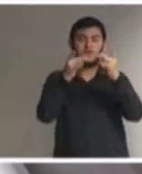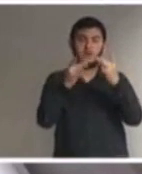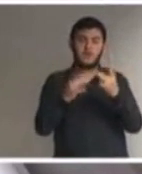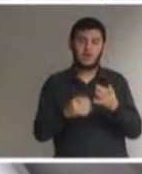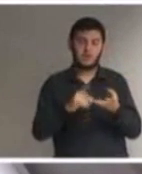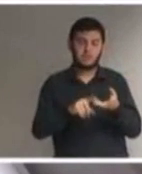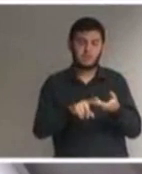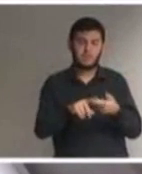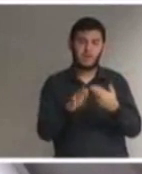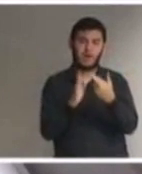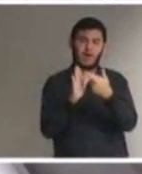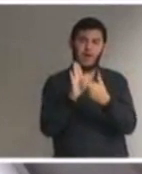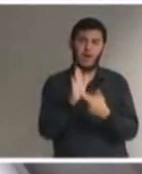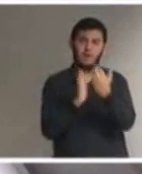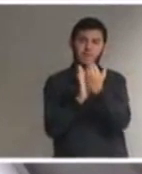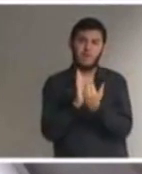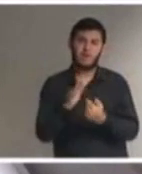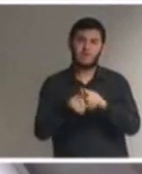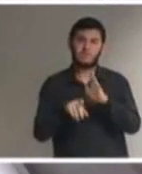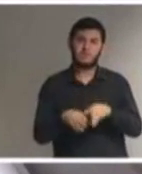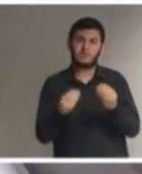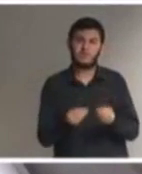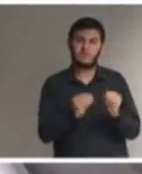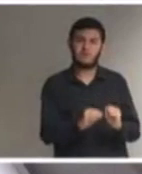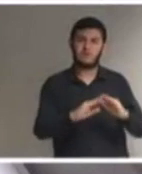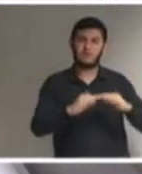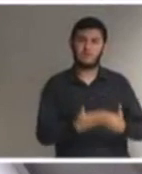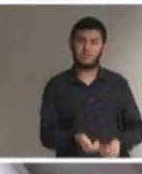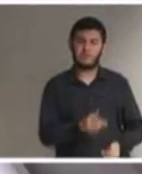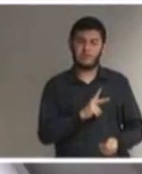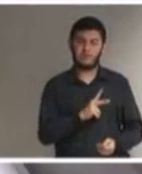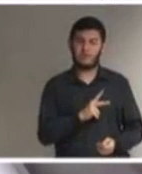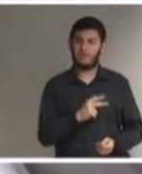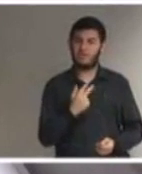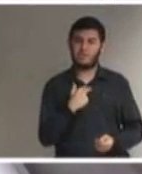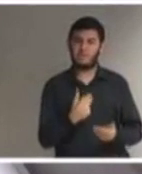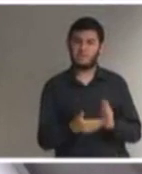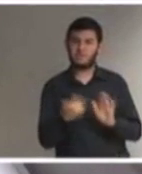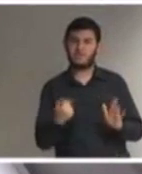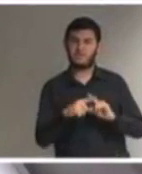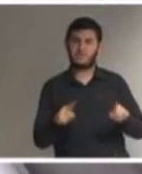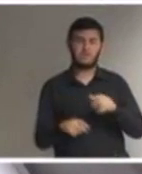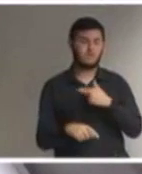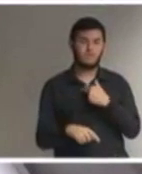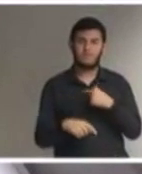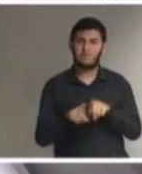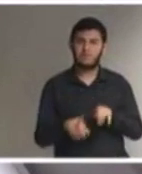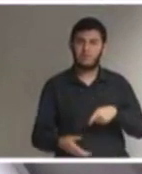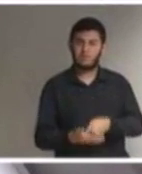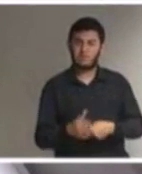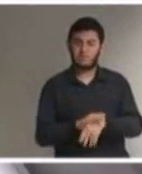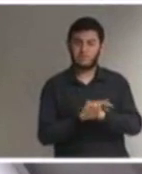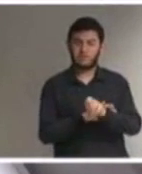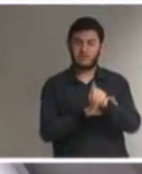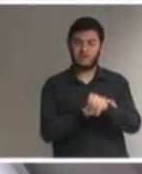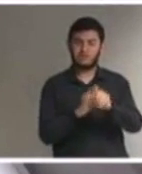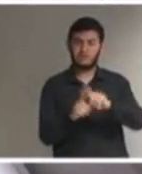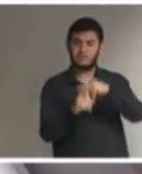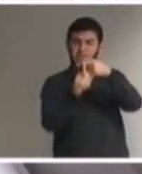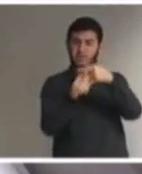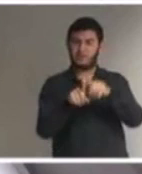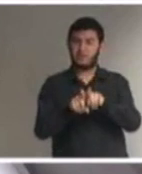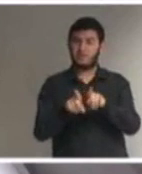também se aplicam às escolas privadas sem possibilidade de cobrança de taxas extras chegou a ser